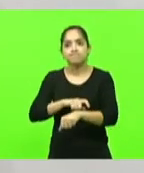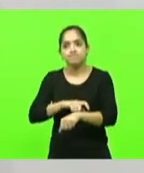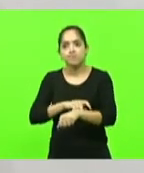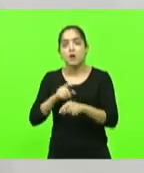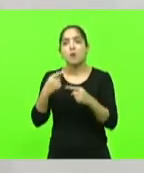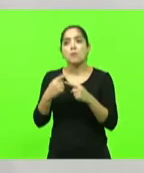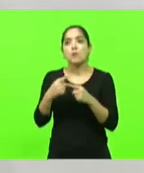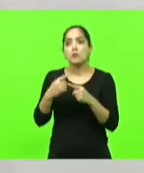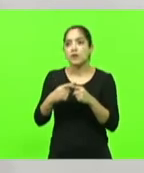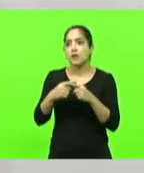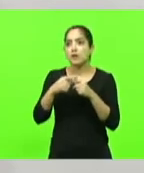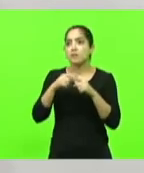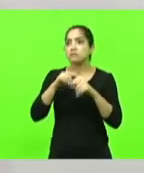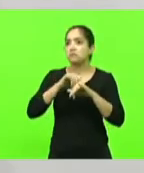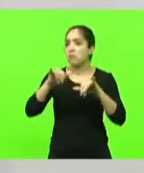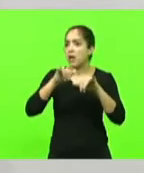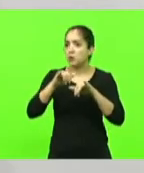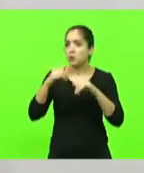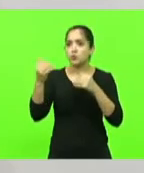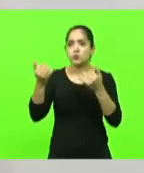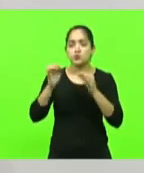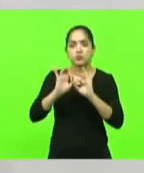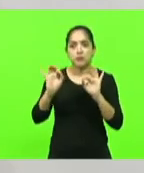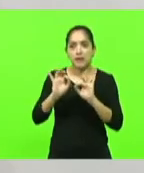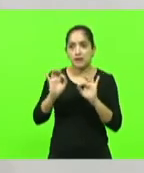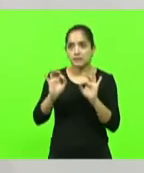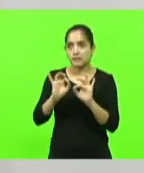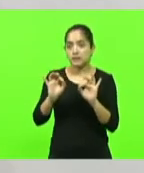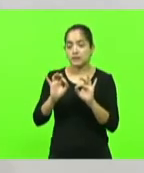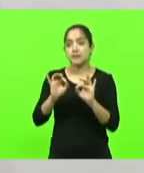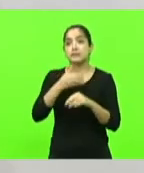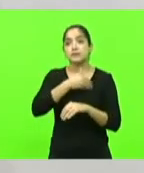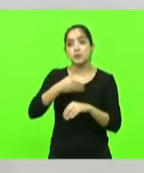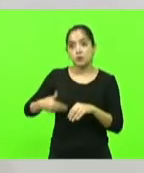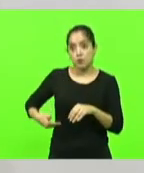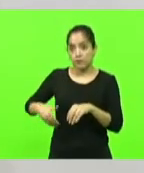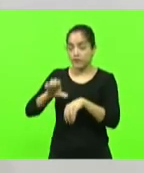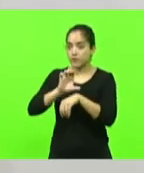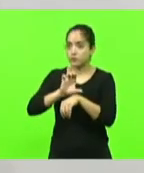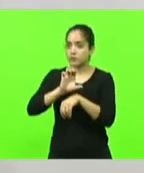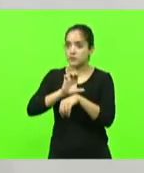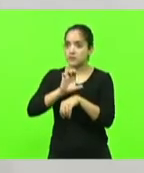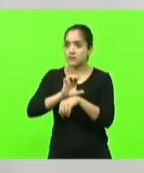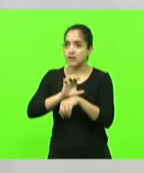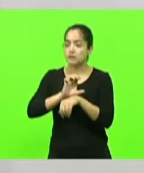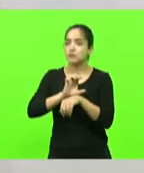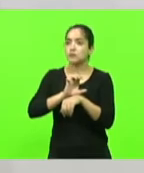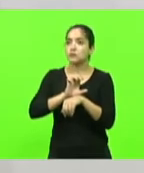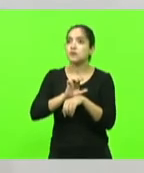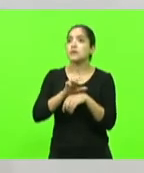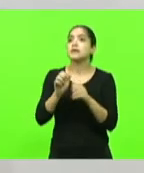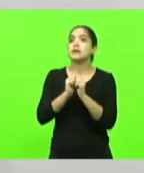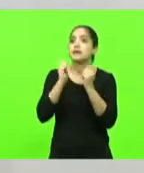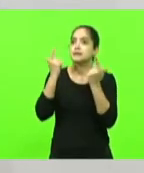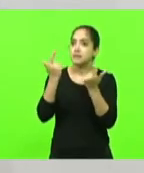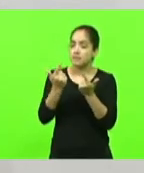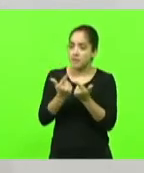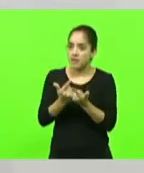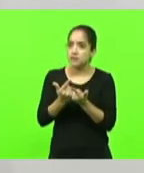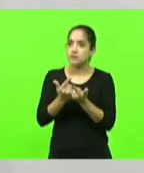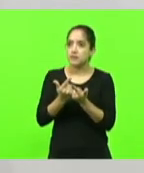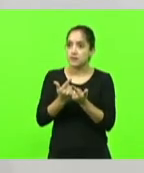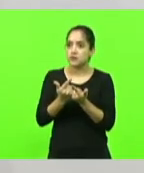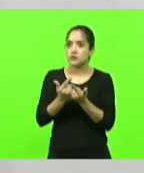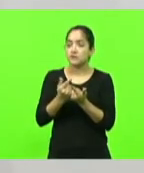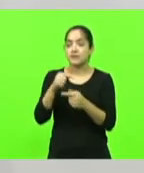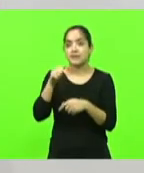teve nenhum anúncio para Santa Catarina inclusive o governo do Estado e a Assembleia Legislativa que aqui